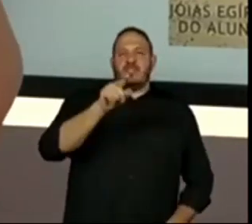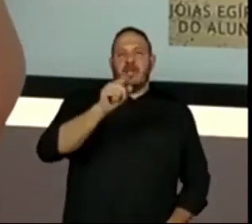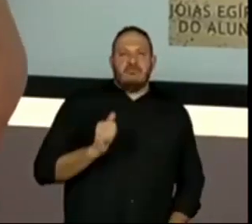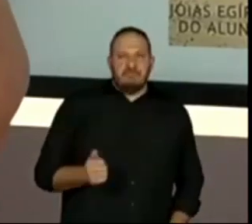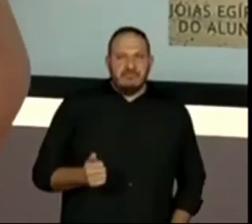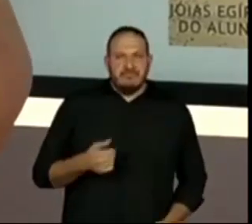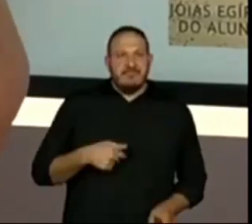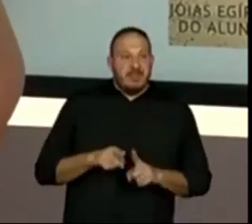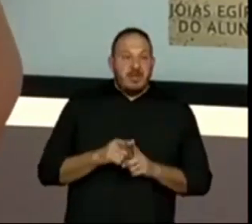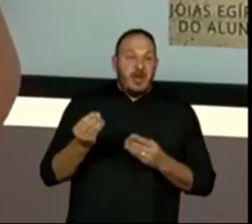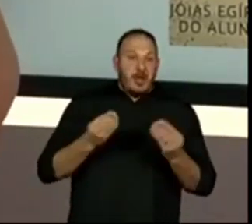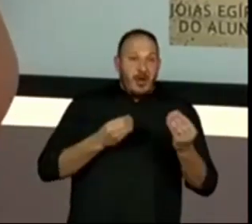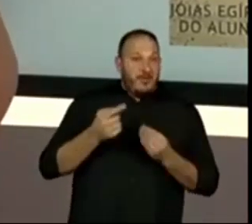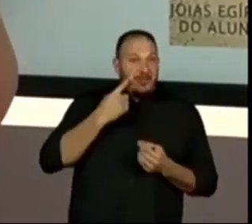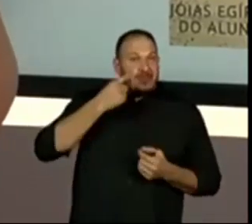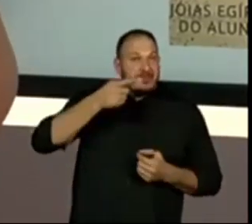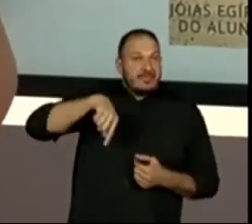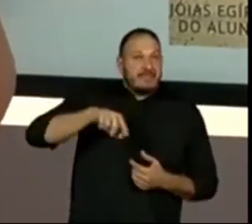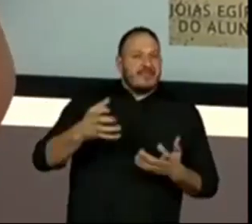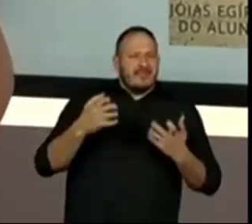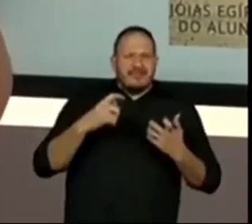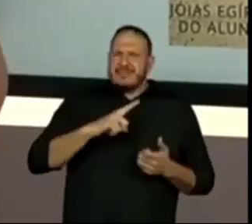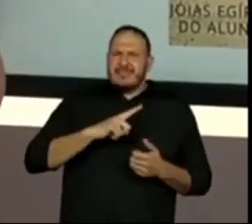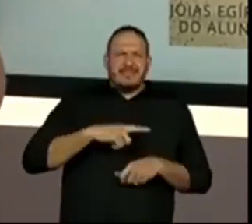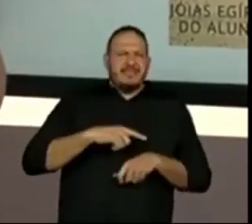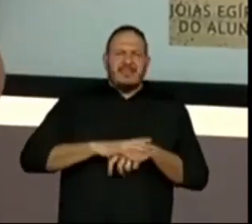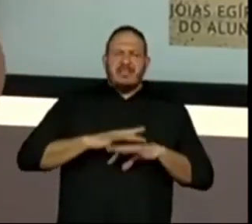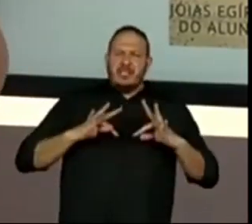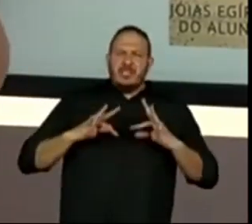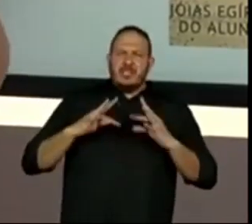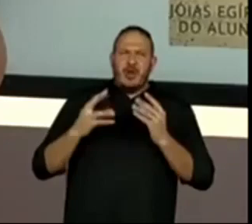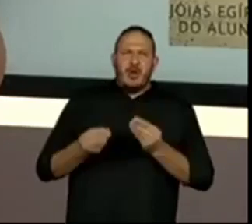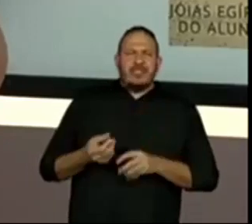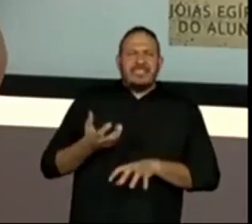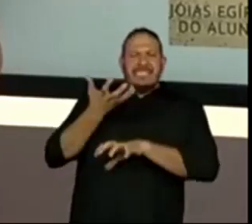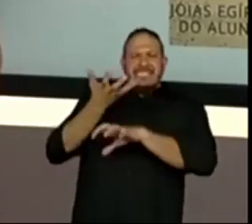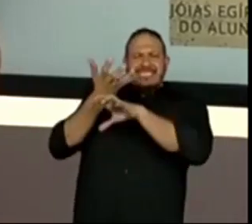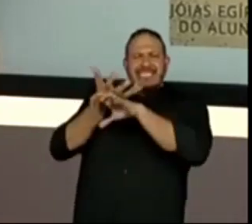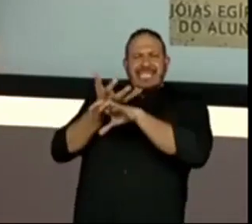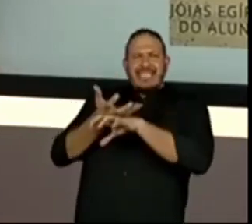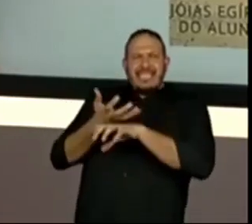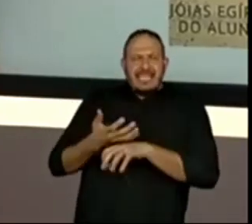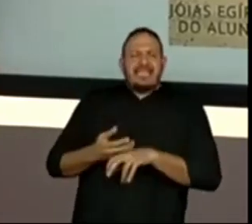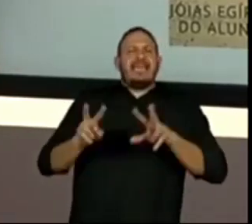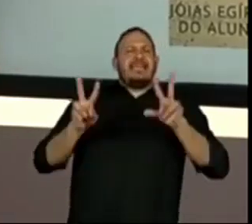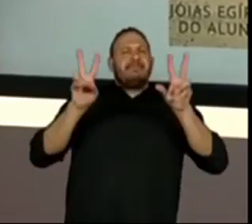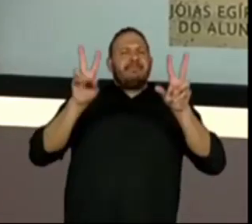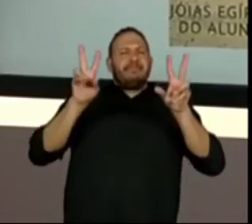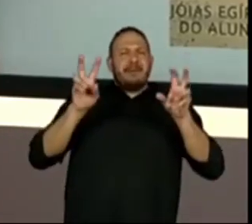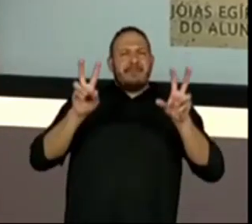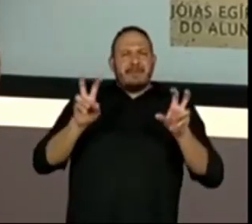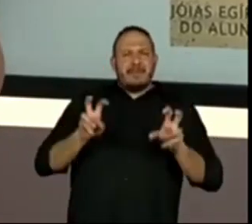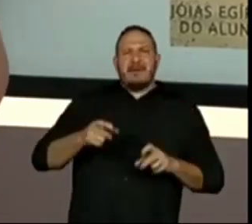Como vocês quiserem. Então, eu tenho todas as matérias, todas as curiosidades que nós vimos.